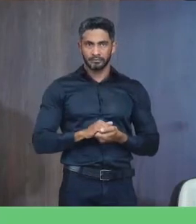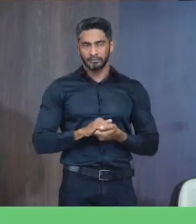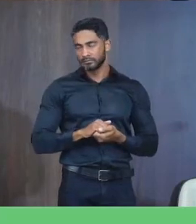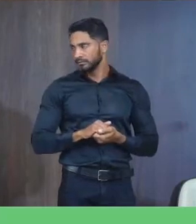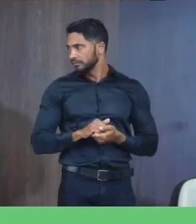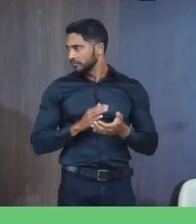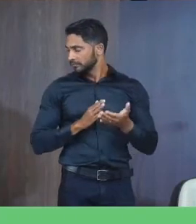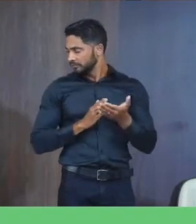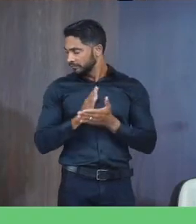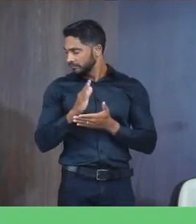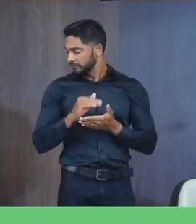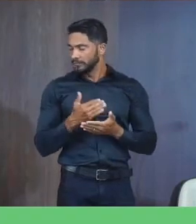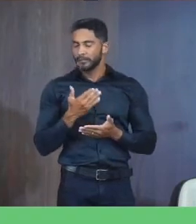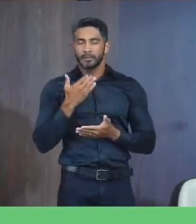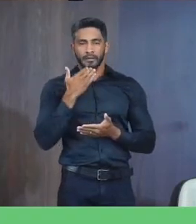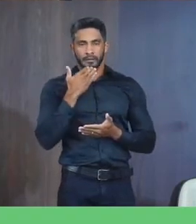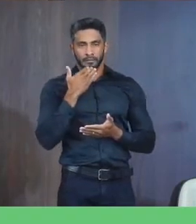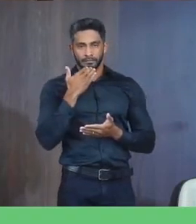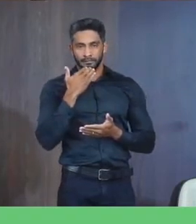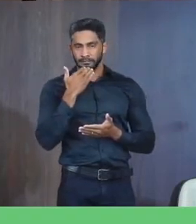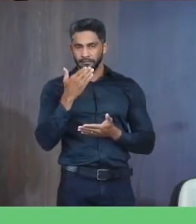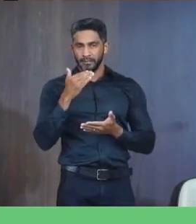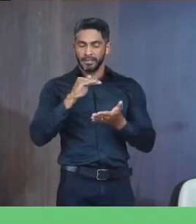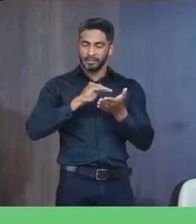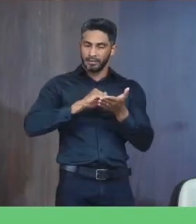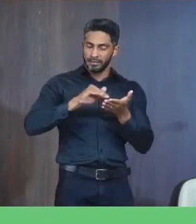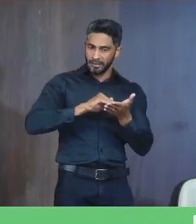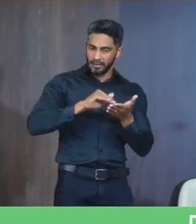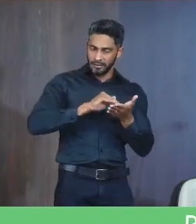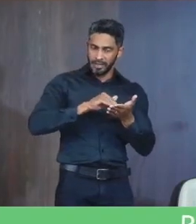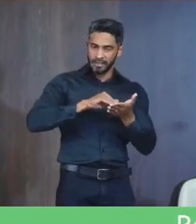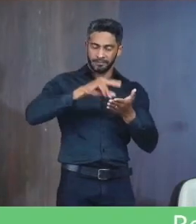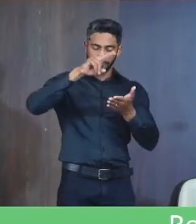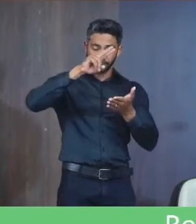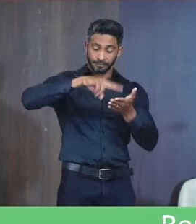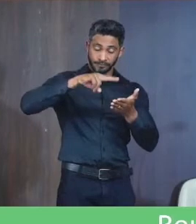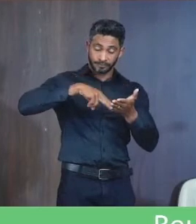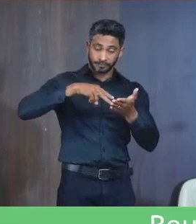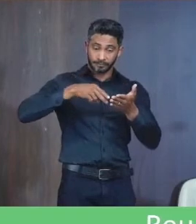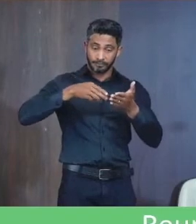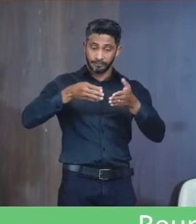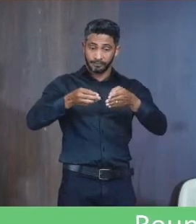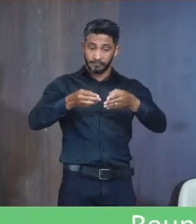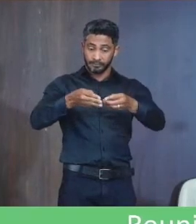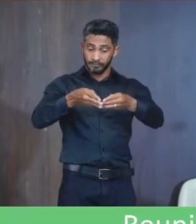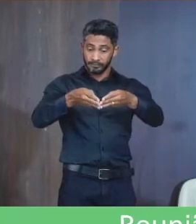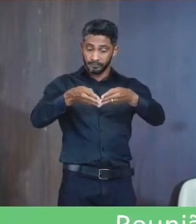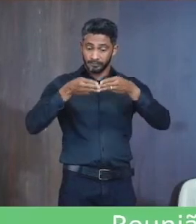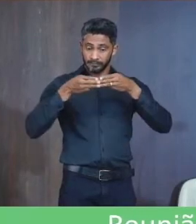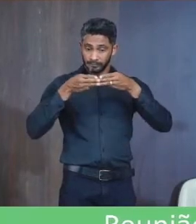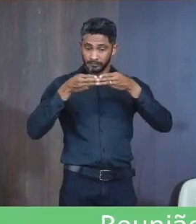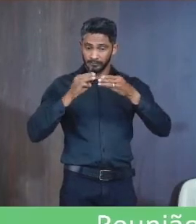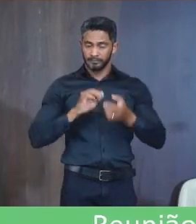Aprovado Peço ao senhor secretário Que faça a leitura Das moções